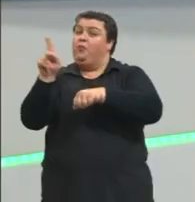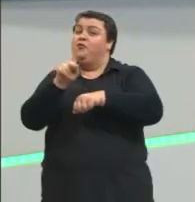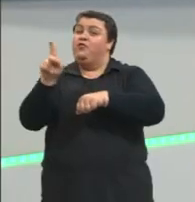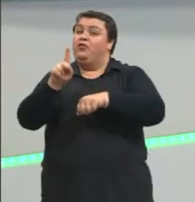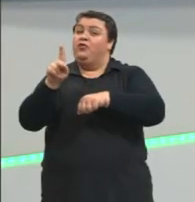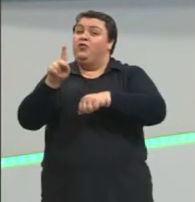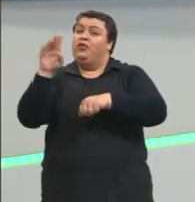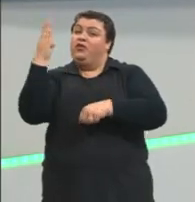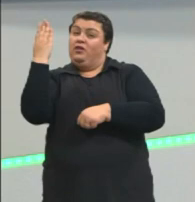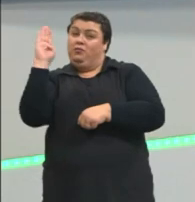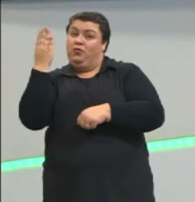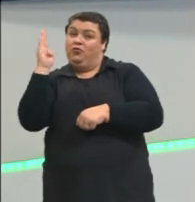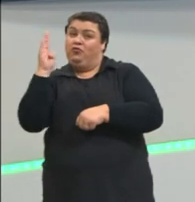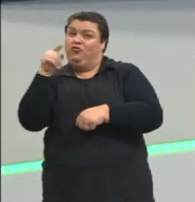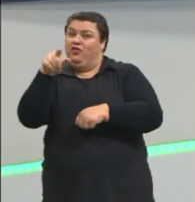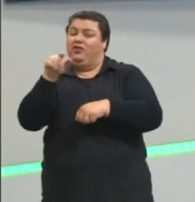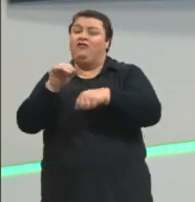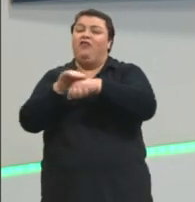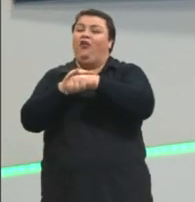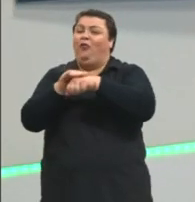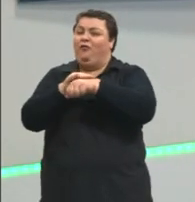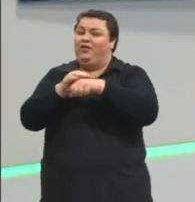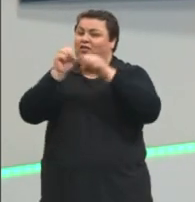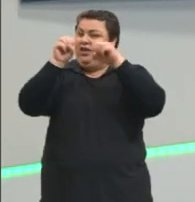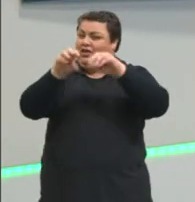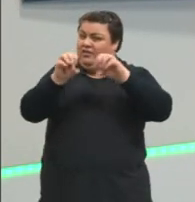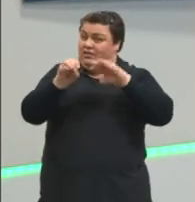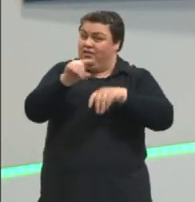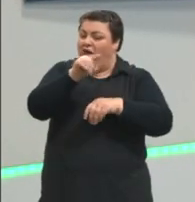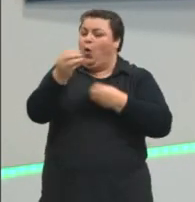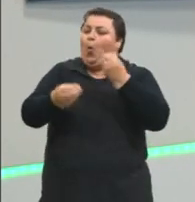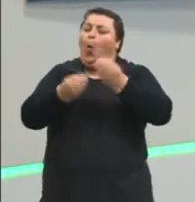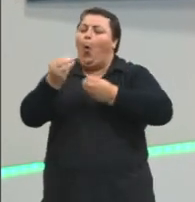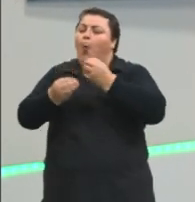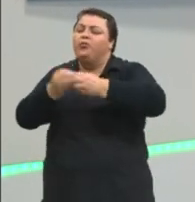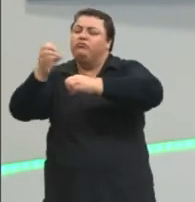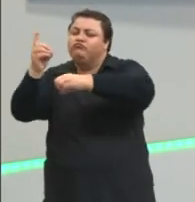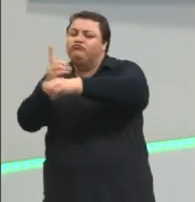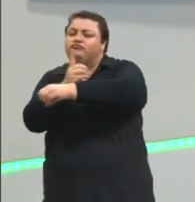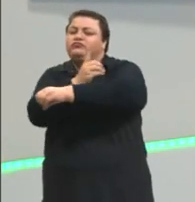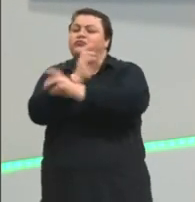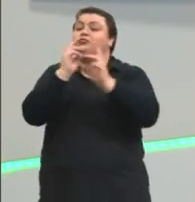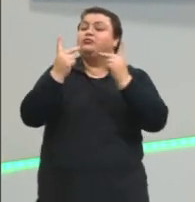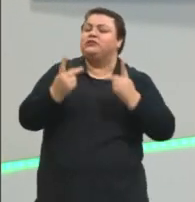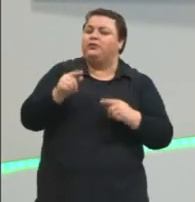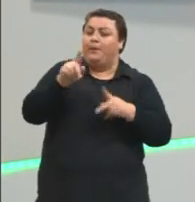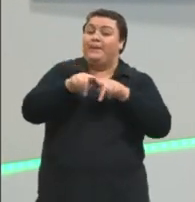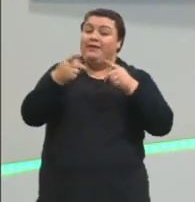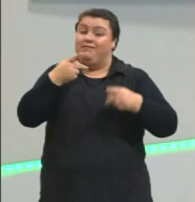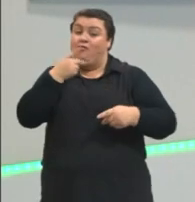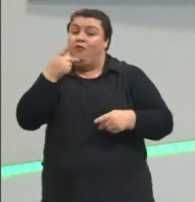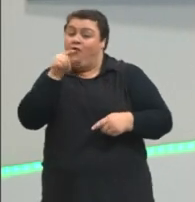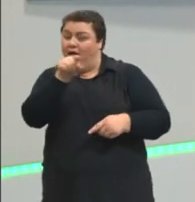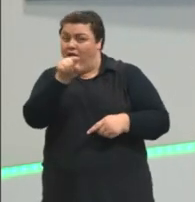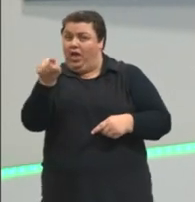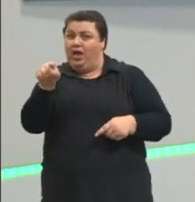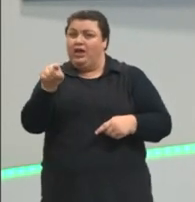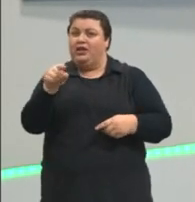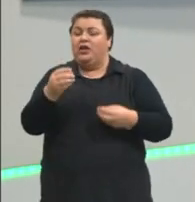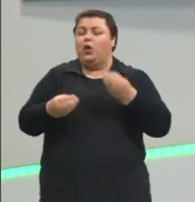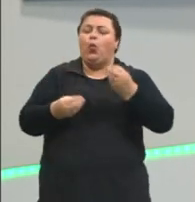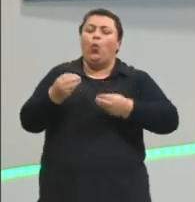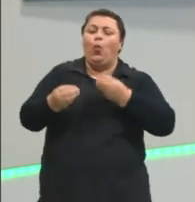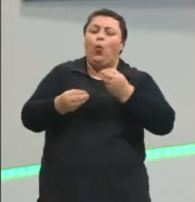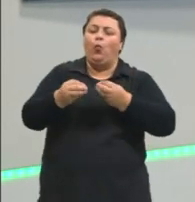biologia vai falar com vocês como é que funciona esse processo de evolução humana. Mas eu vou dizer para vocês que à medida